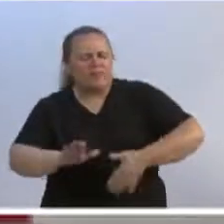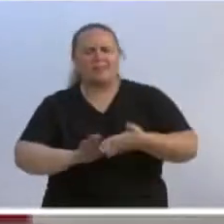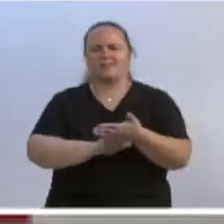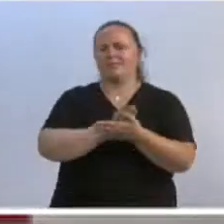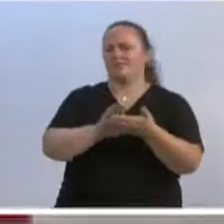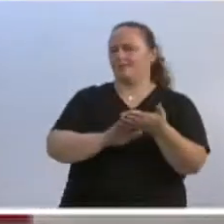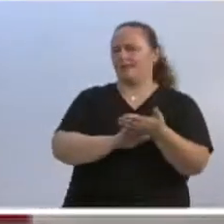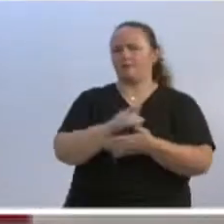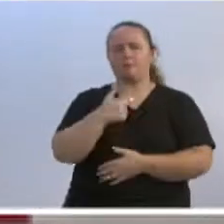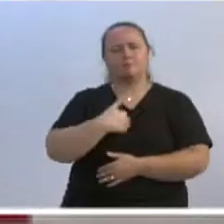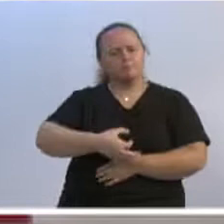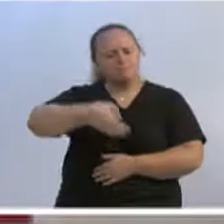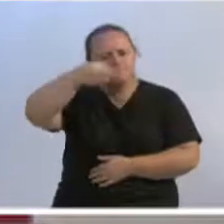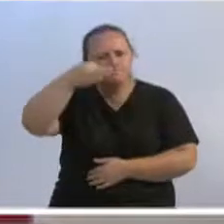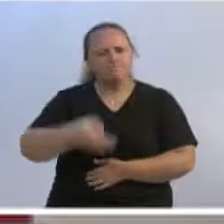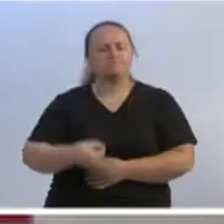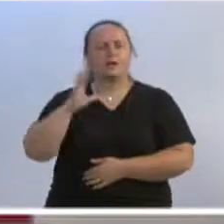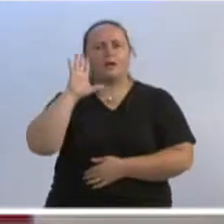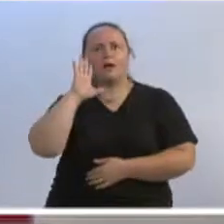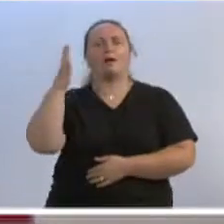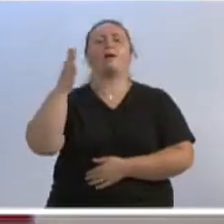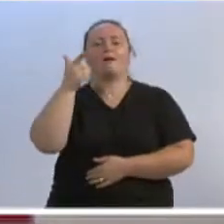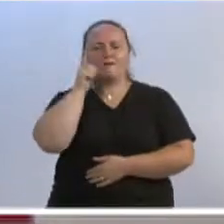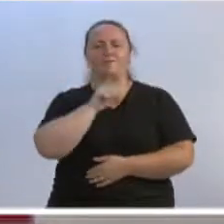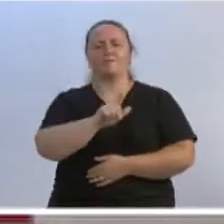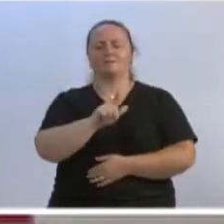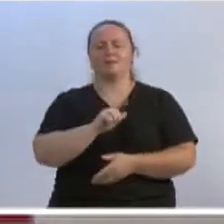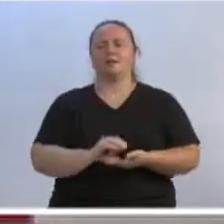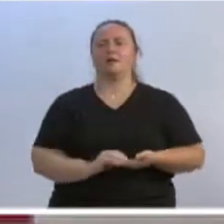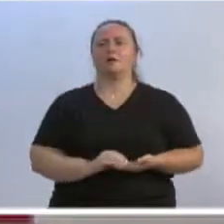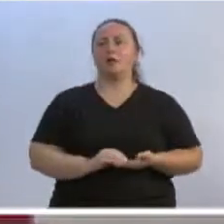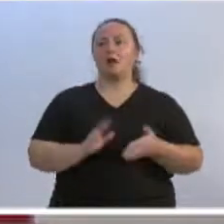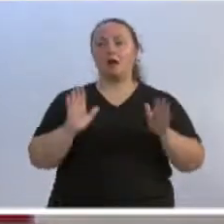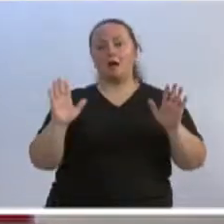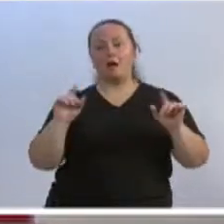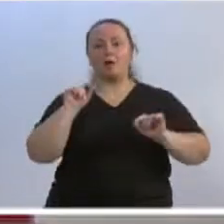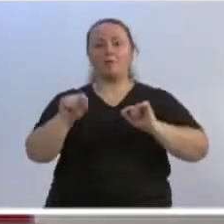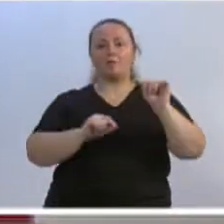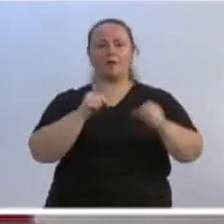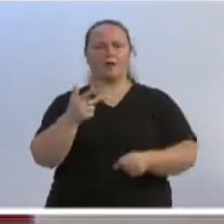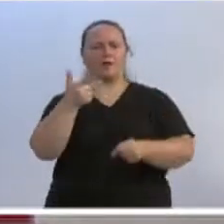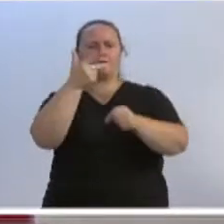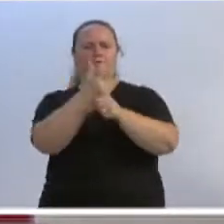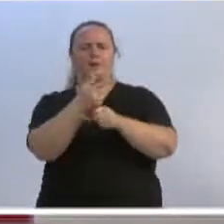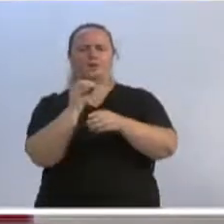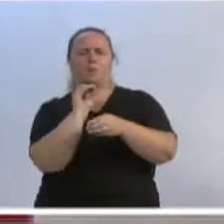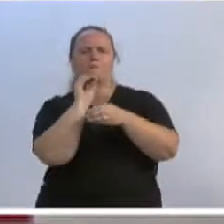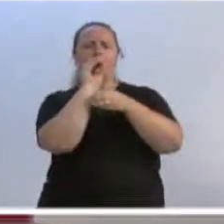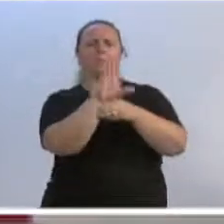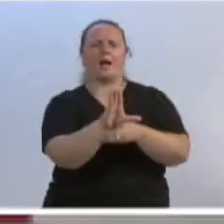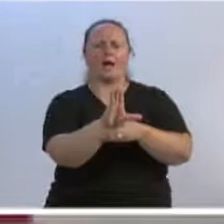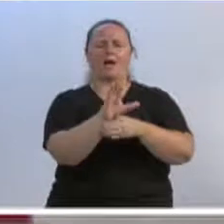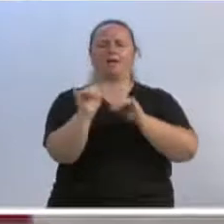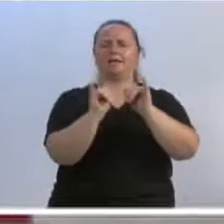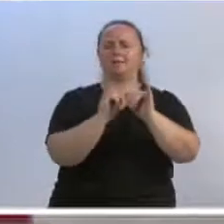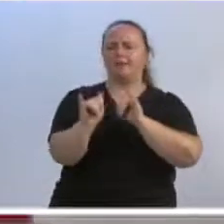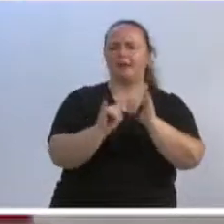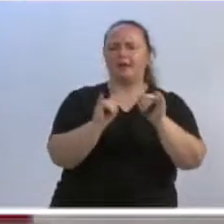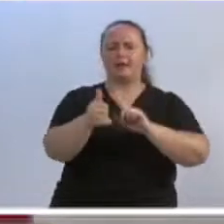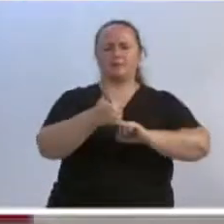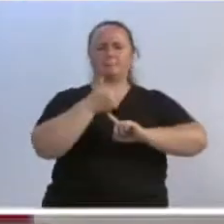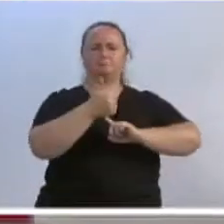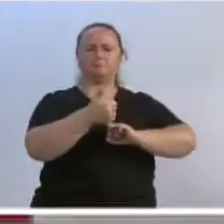Eu tenho certeza que vai resolver o problema. Não faço que nem algumas pessoas, faço vídeo e boto na internet para ganhar curtida, para ganhar